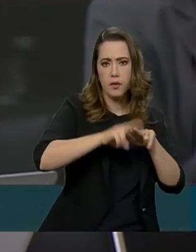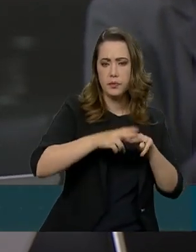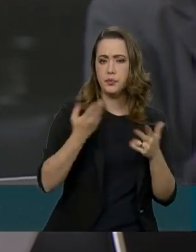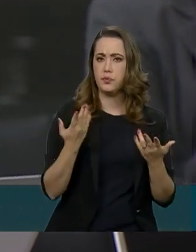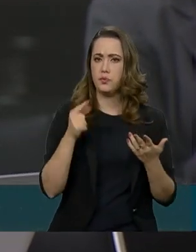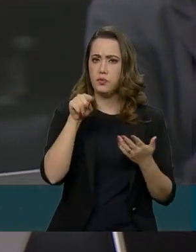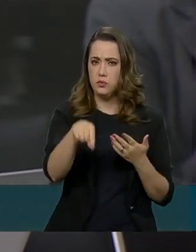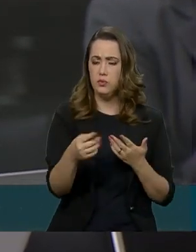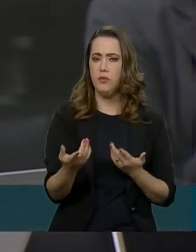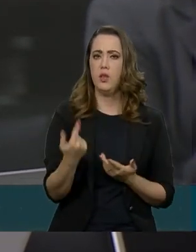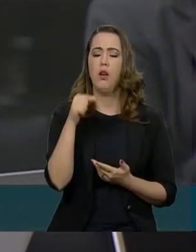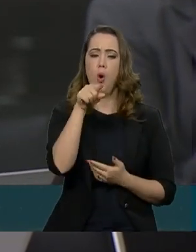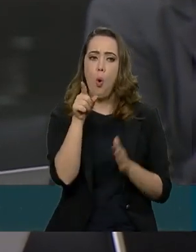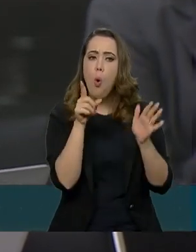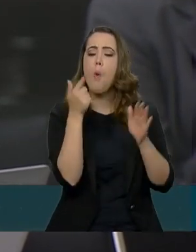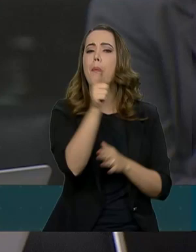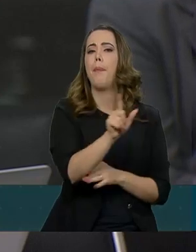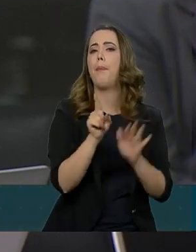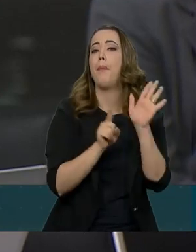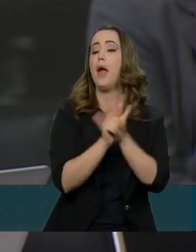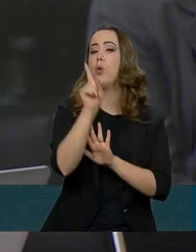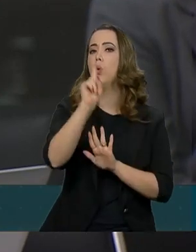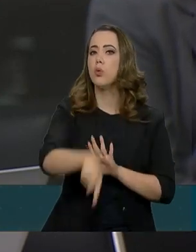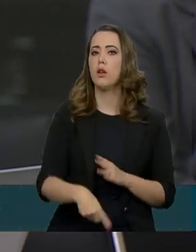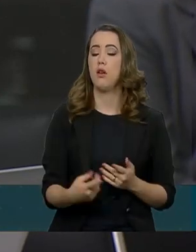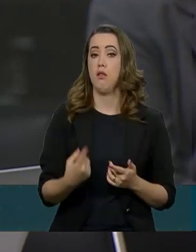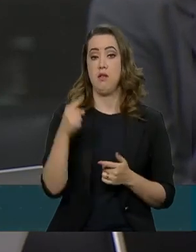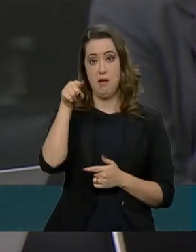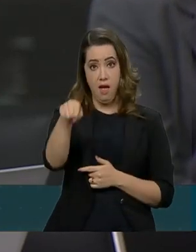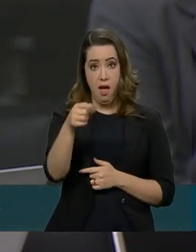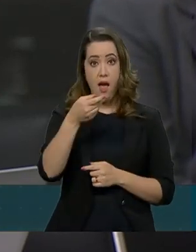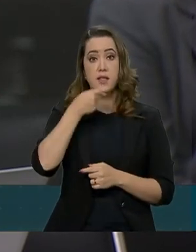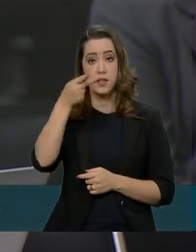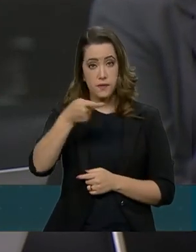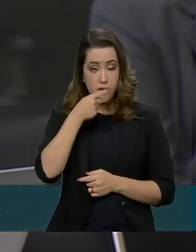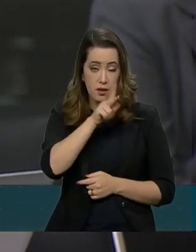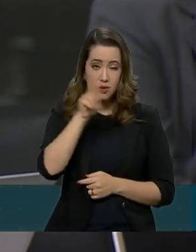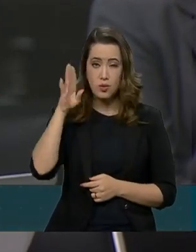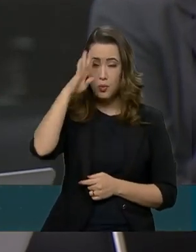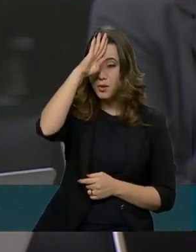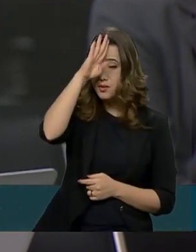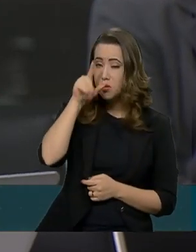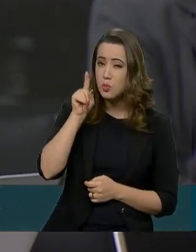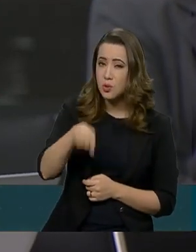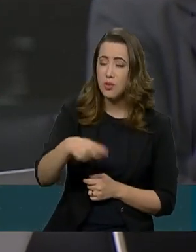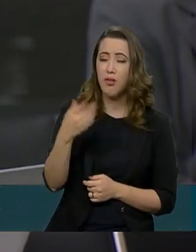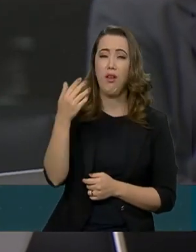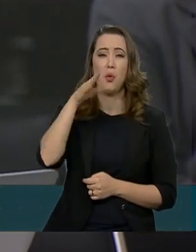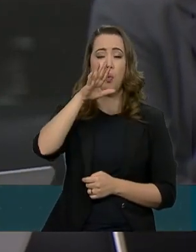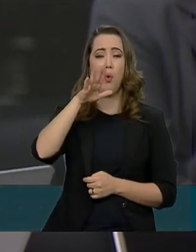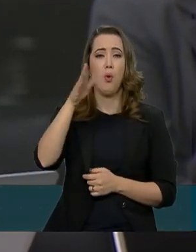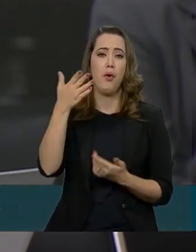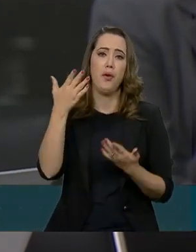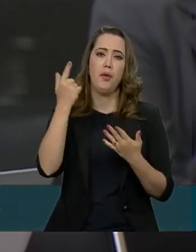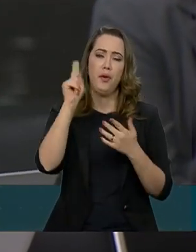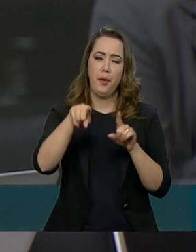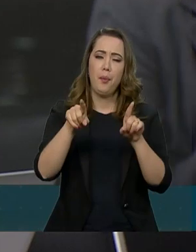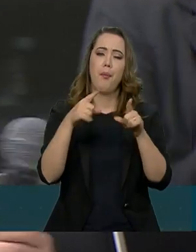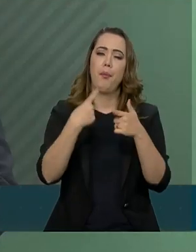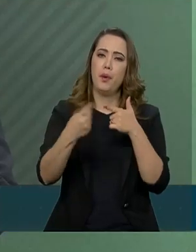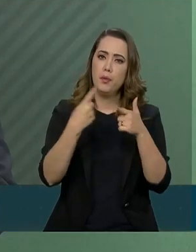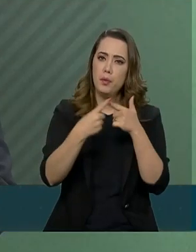atentam contra a liberdade de imprensa e ao direito constitucional de que assegura o direito de sigilo da fonte?